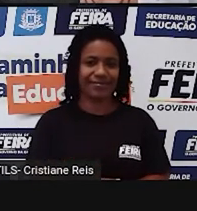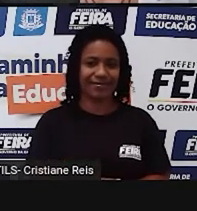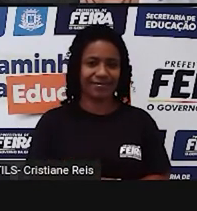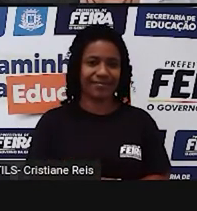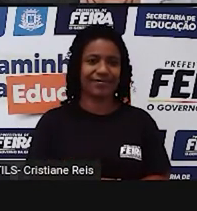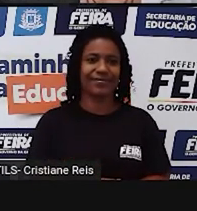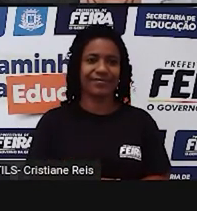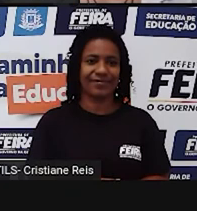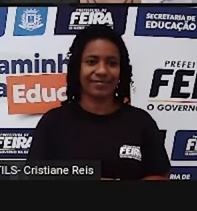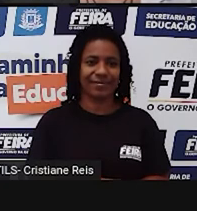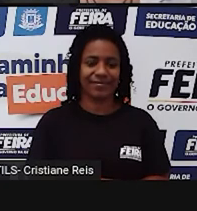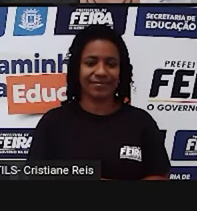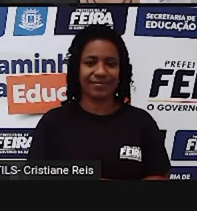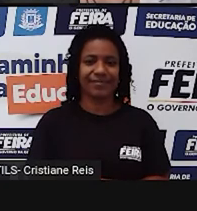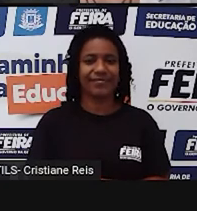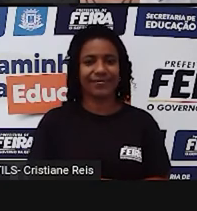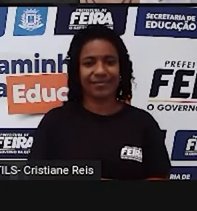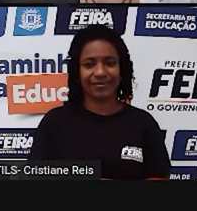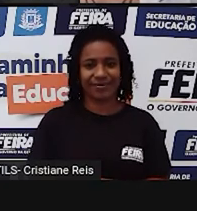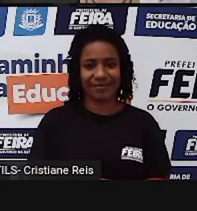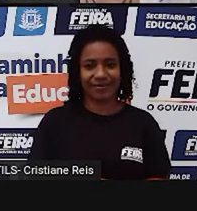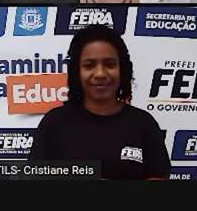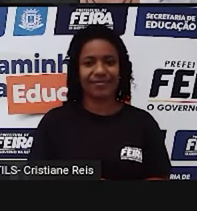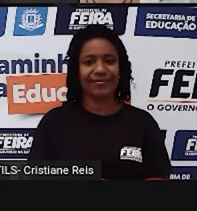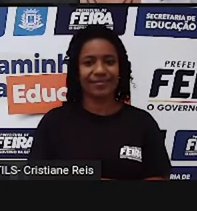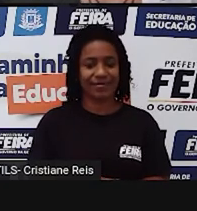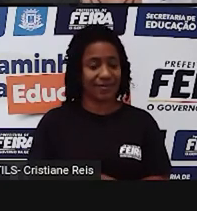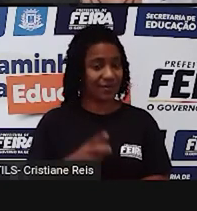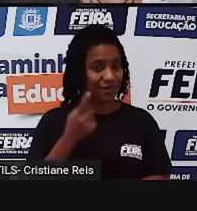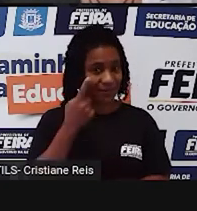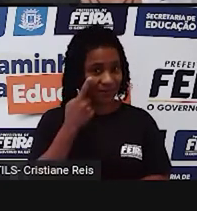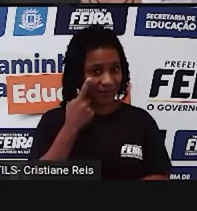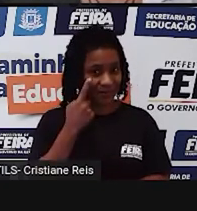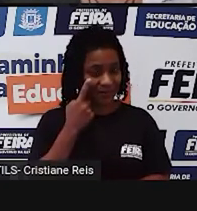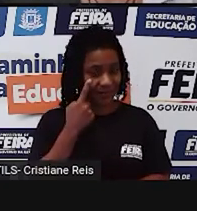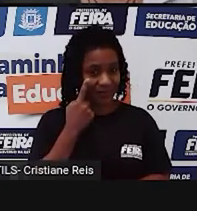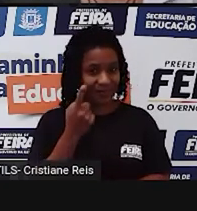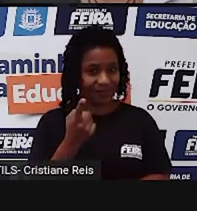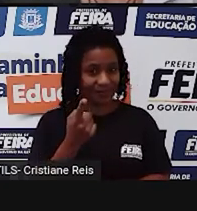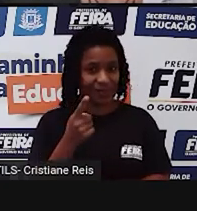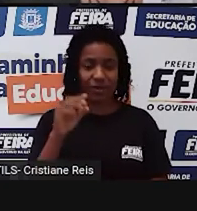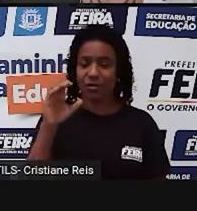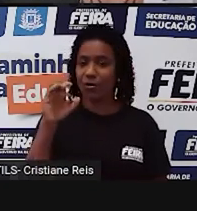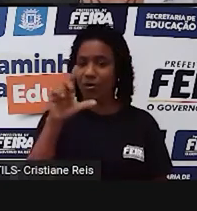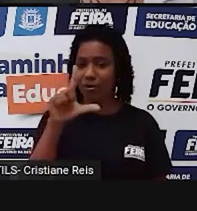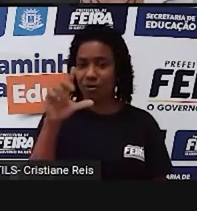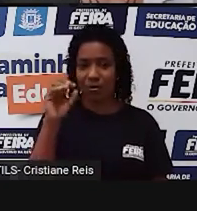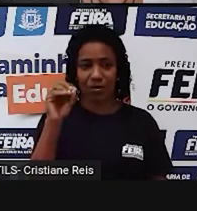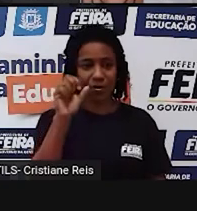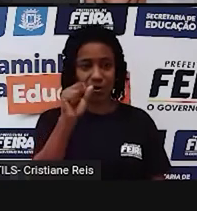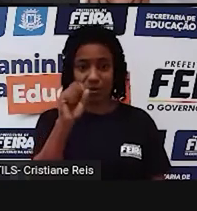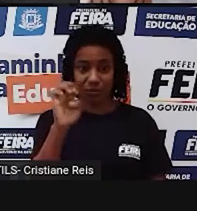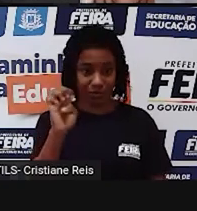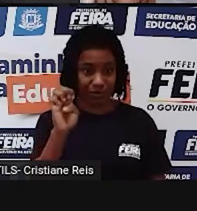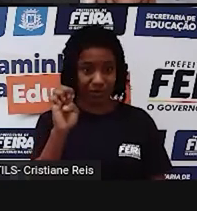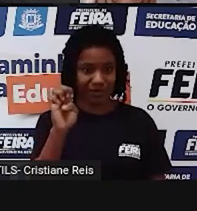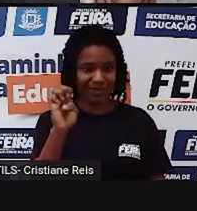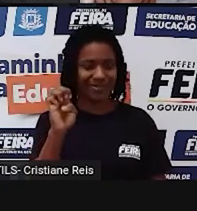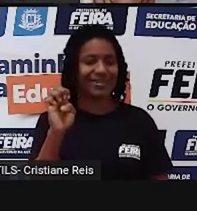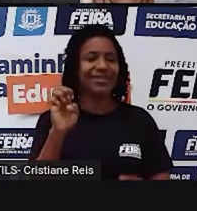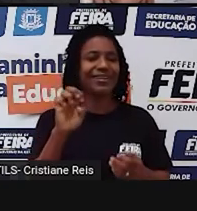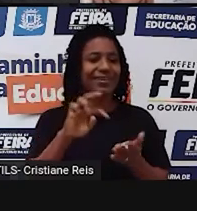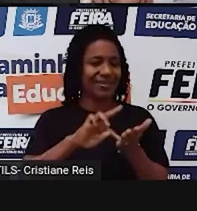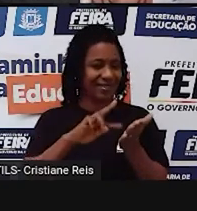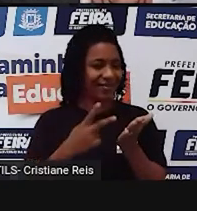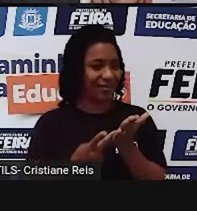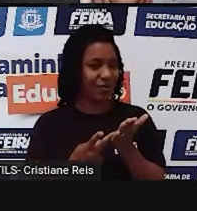Número, let's go, sixteen, now, ok, close, fechar. C,